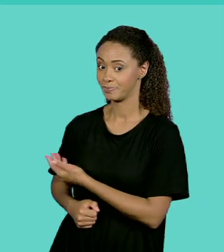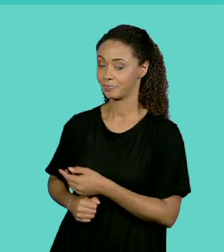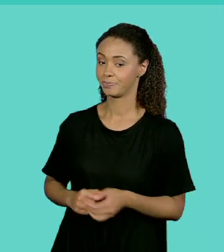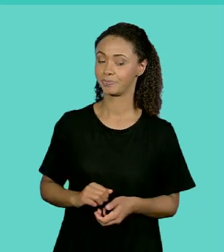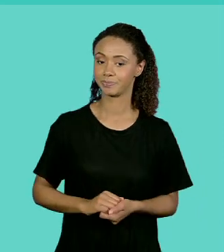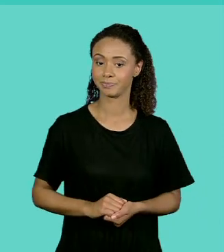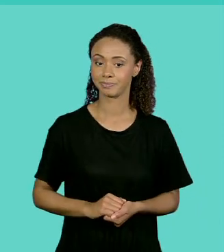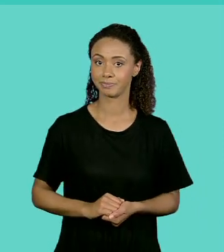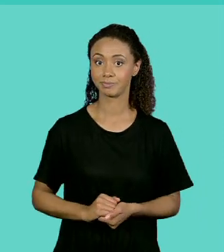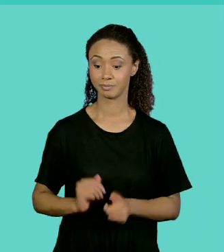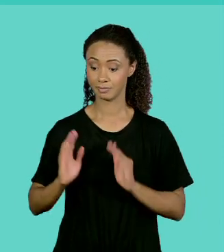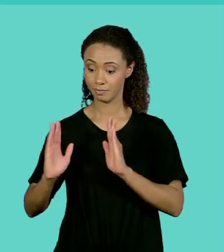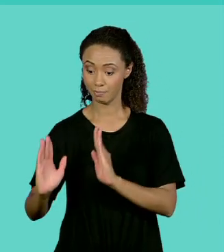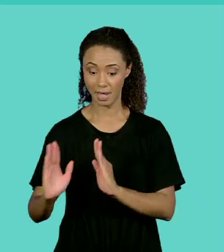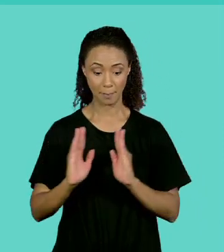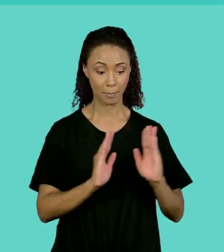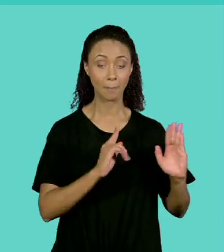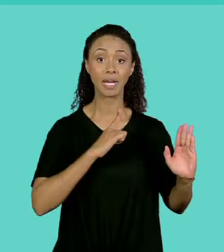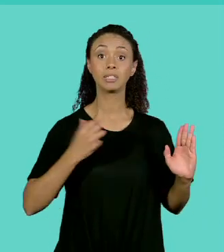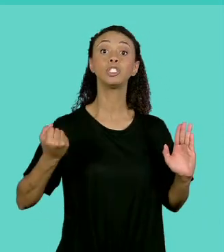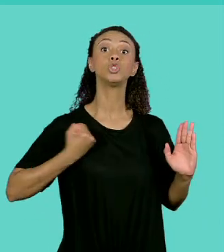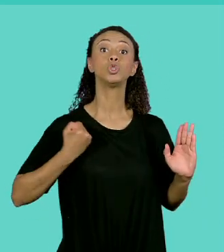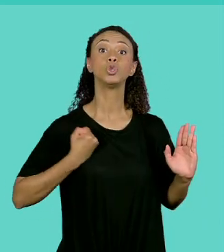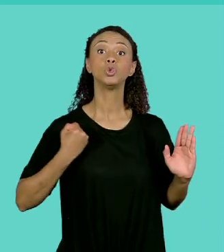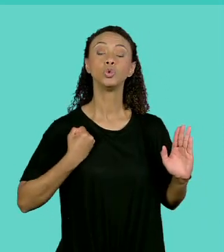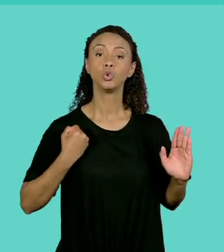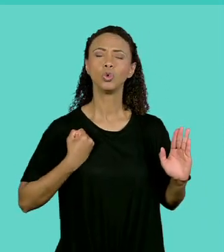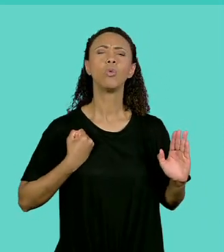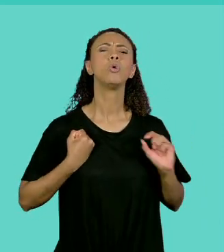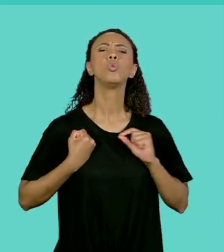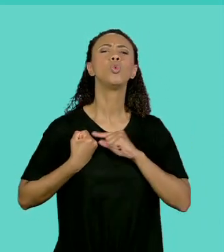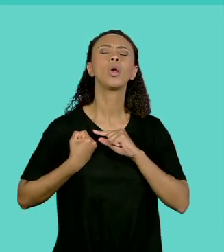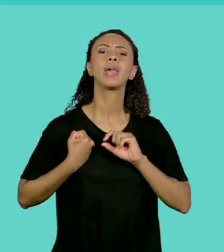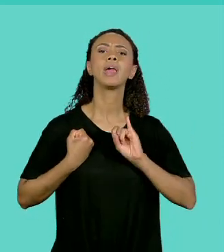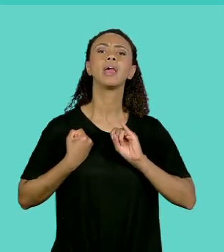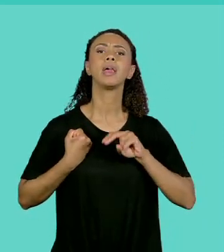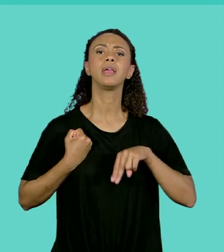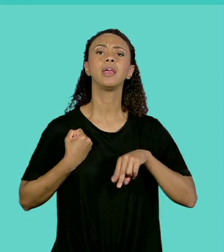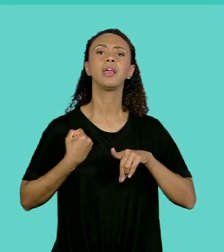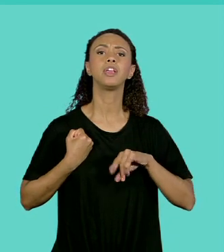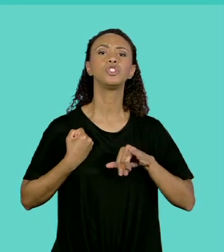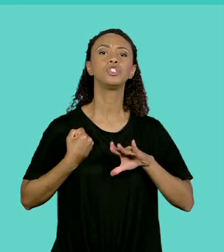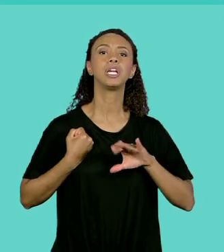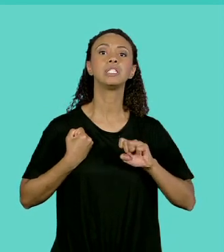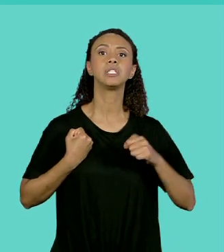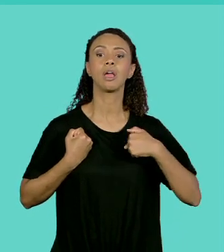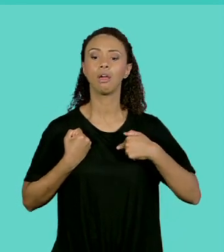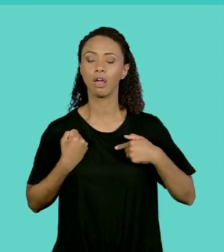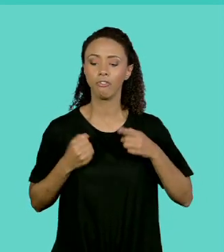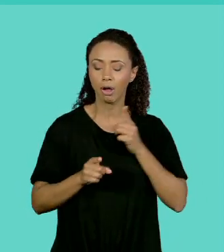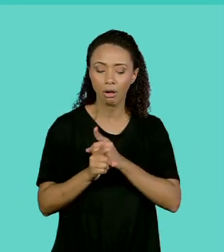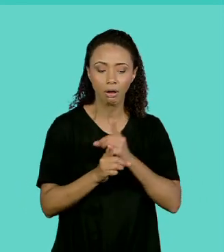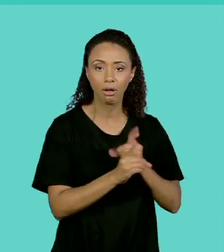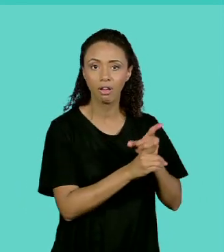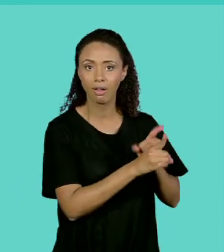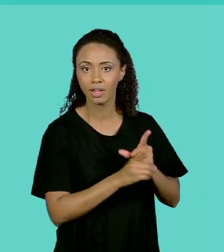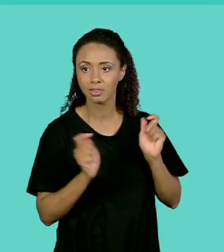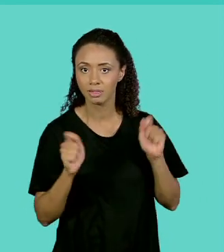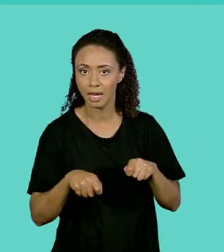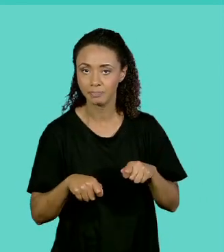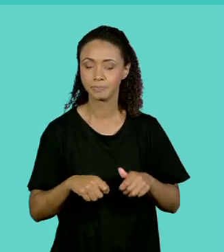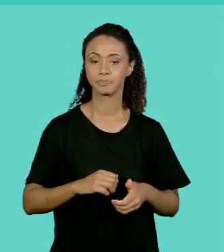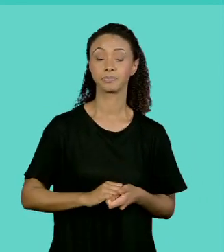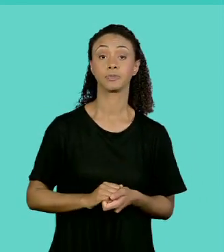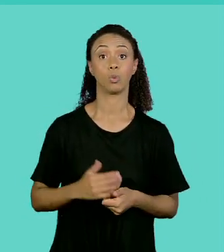Cada vagão vai ter um número que vai ser o índice da localização do meu tipo vetor. Então o meu